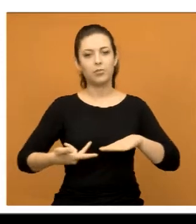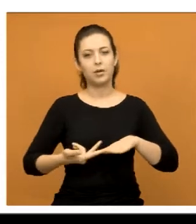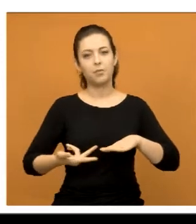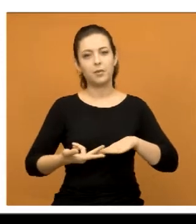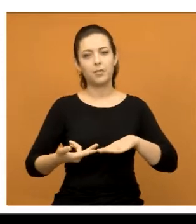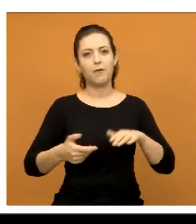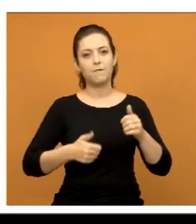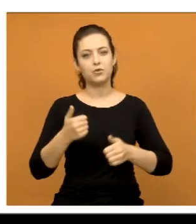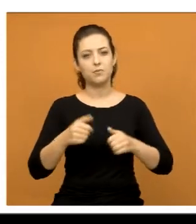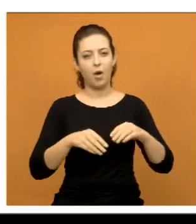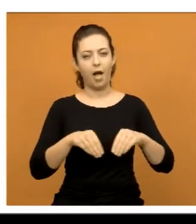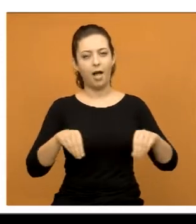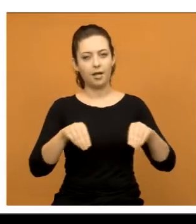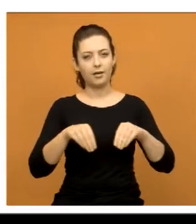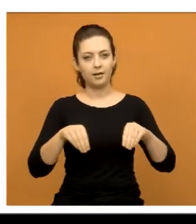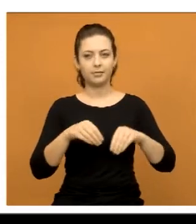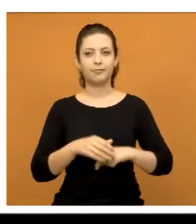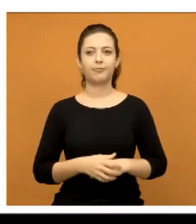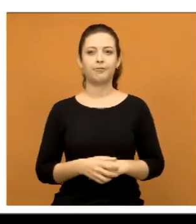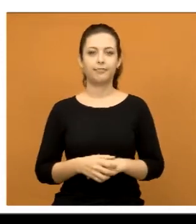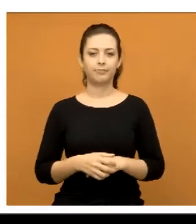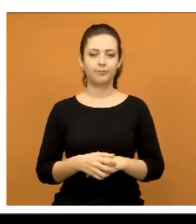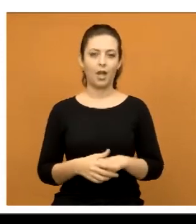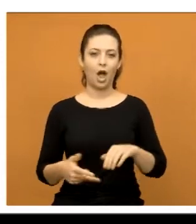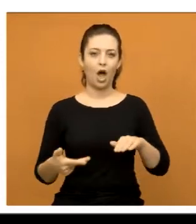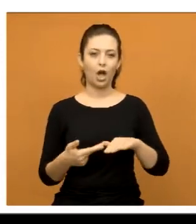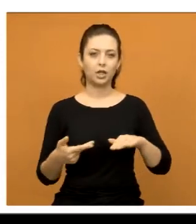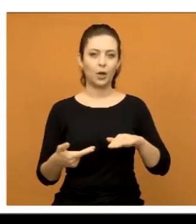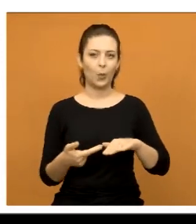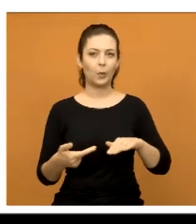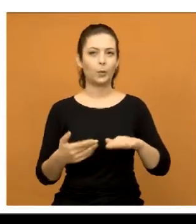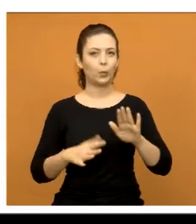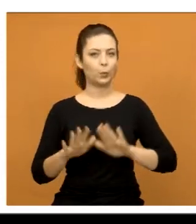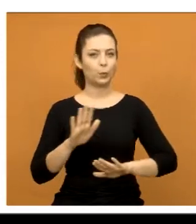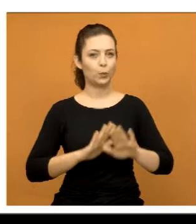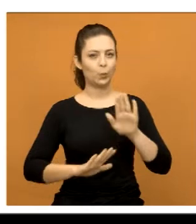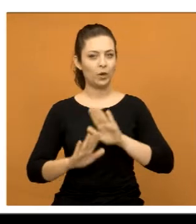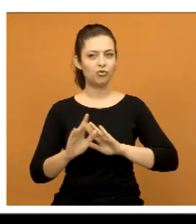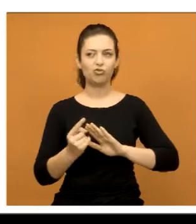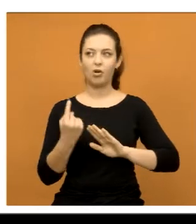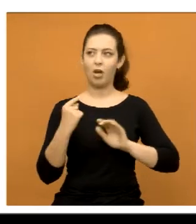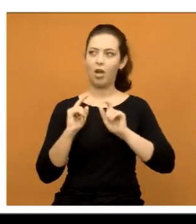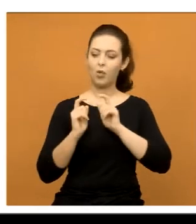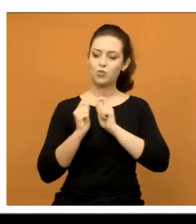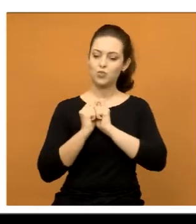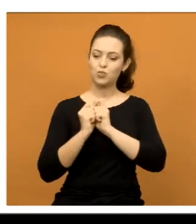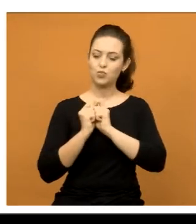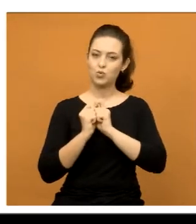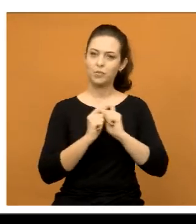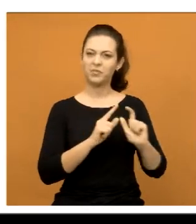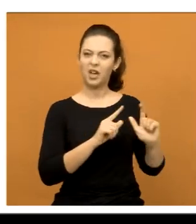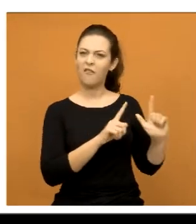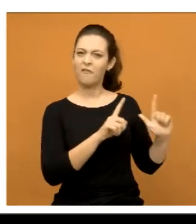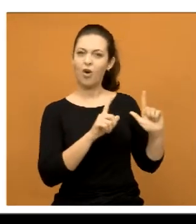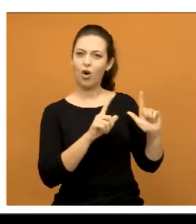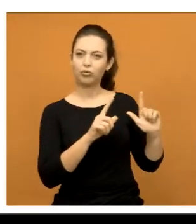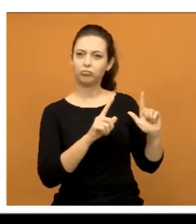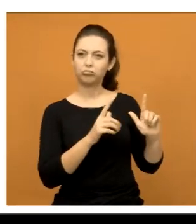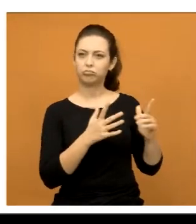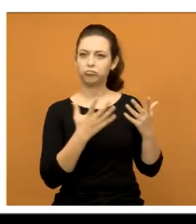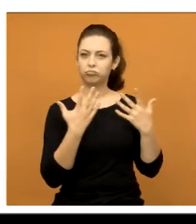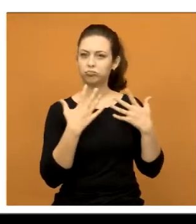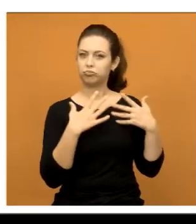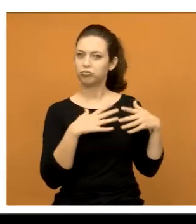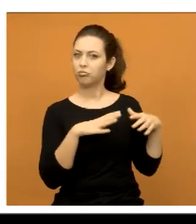aquele futebol de areia. E eu estive com os moradores lá. Estou sozinho na foto, porque eles não quiseram sair na foto,